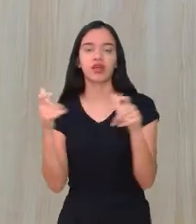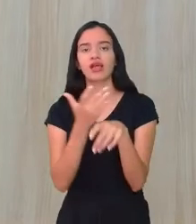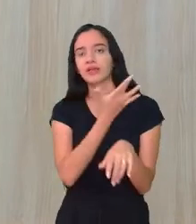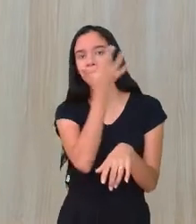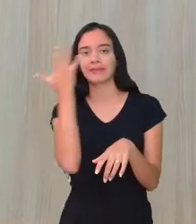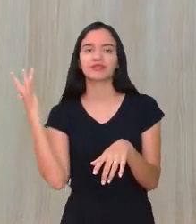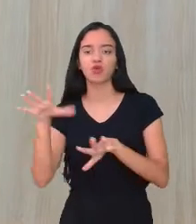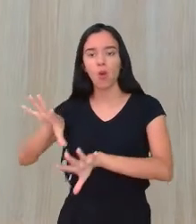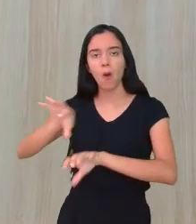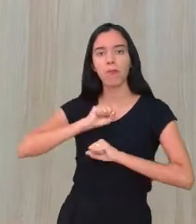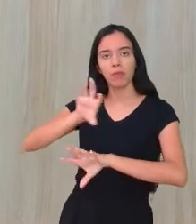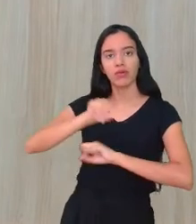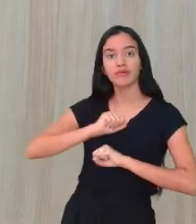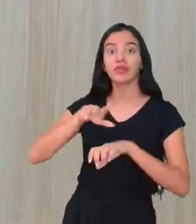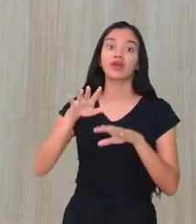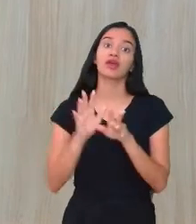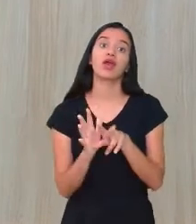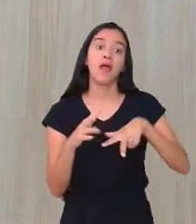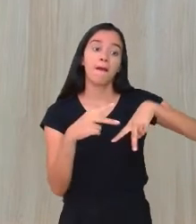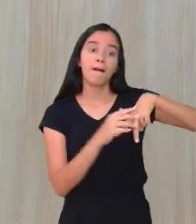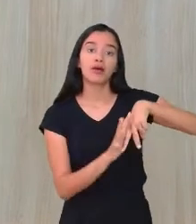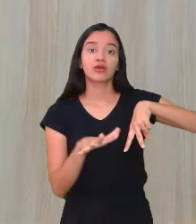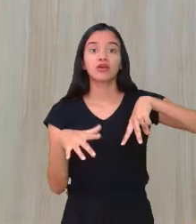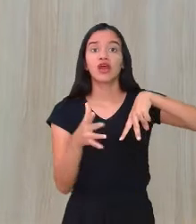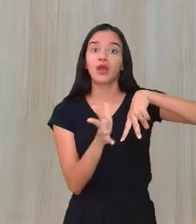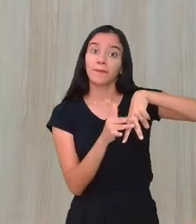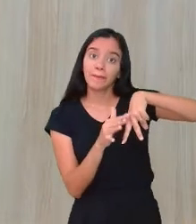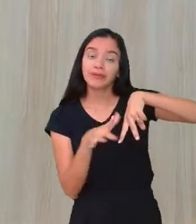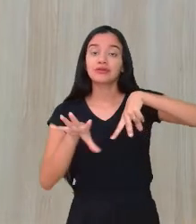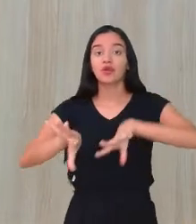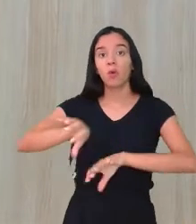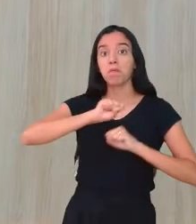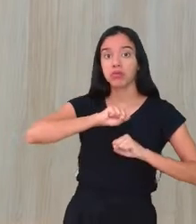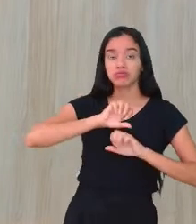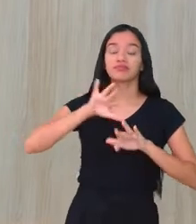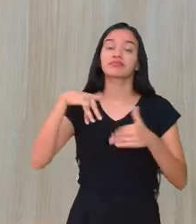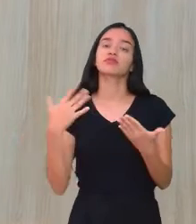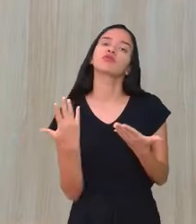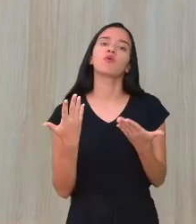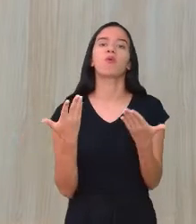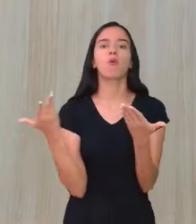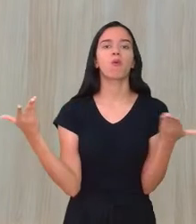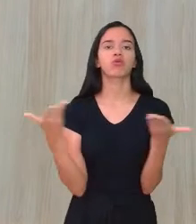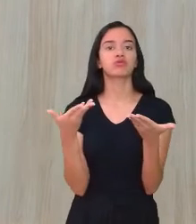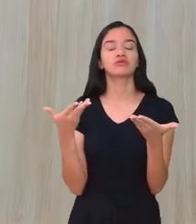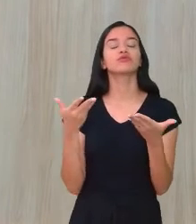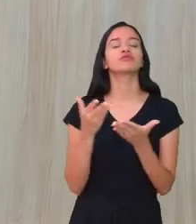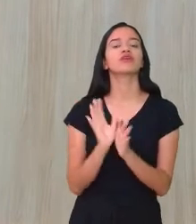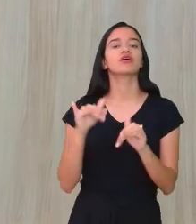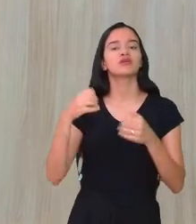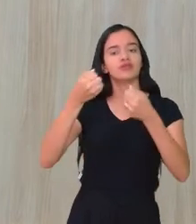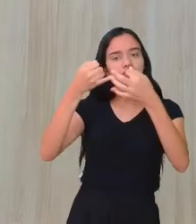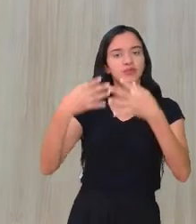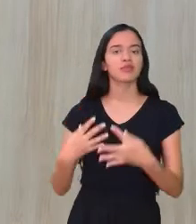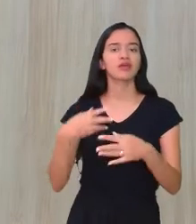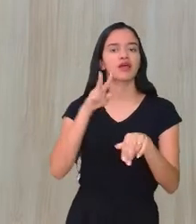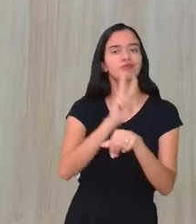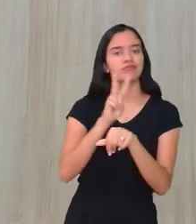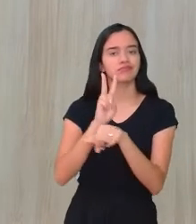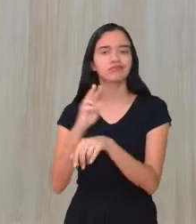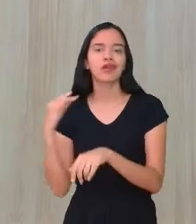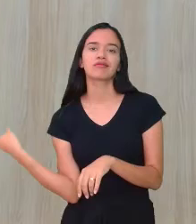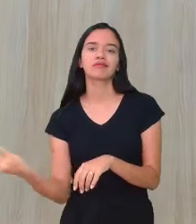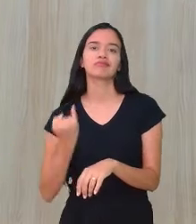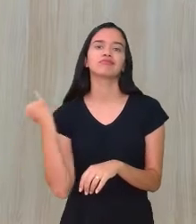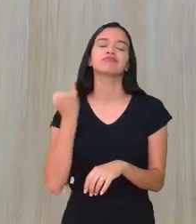pessoas infectadas por não fazer a prevenção. Então, quando nós falamos aqui nas aulas de ciências que a prevenção é muito